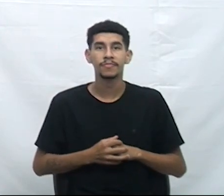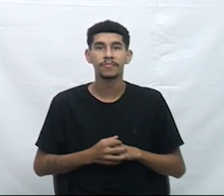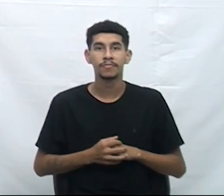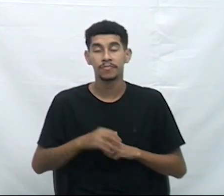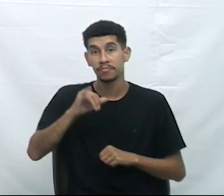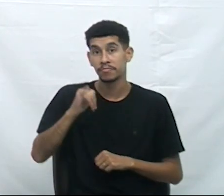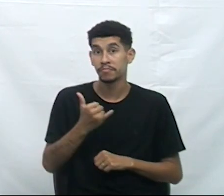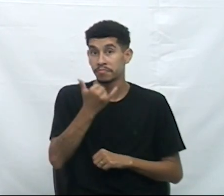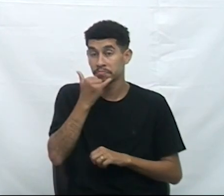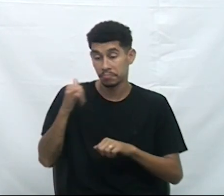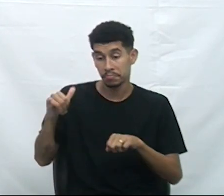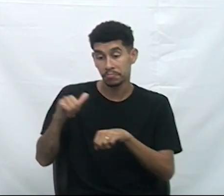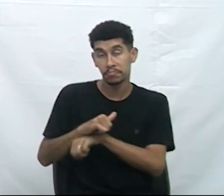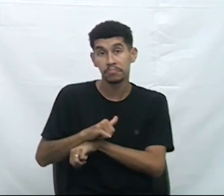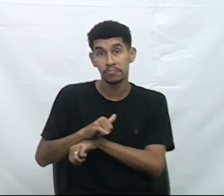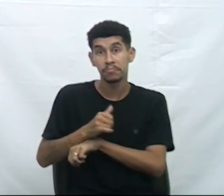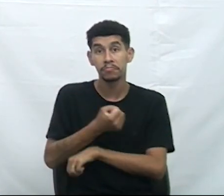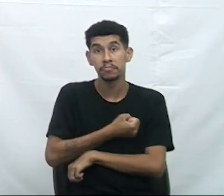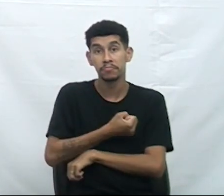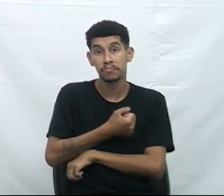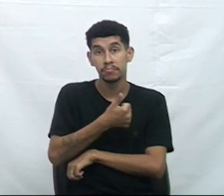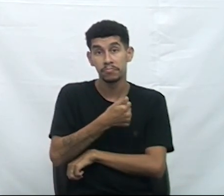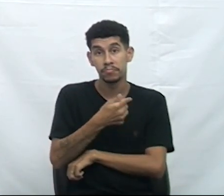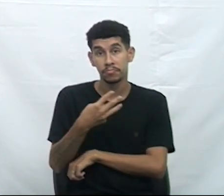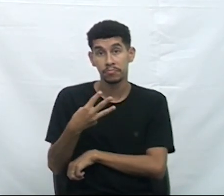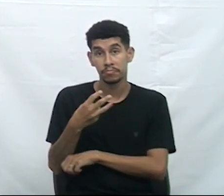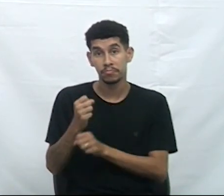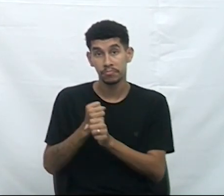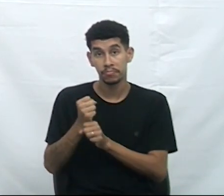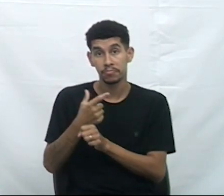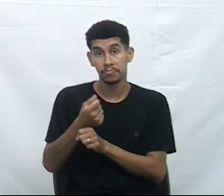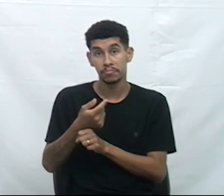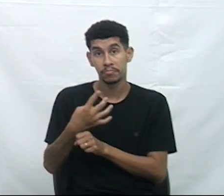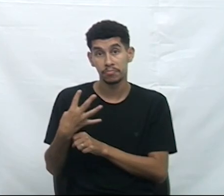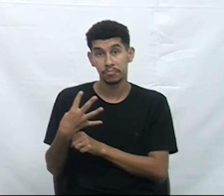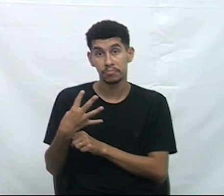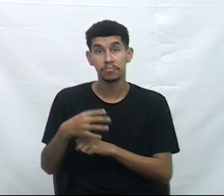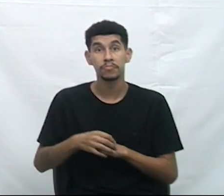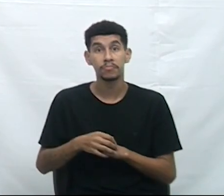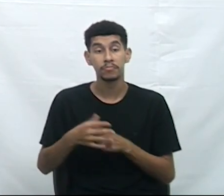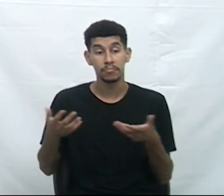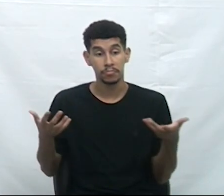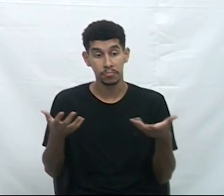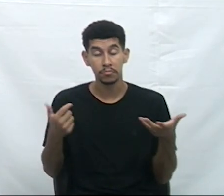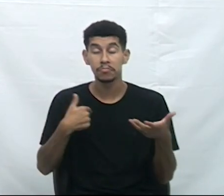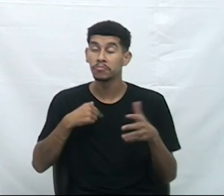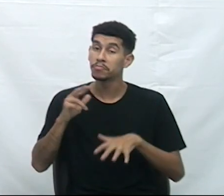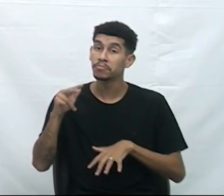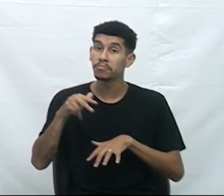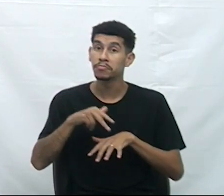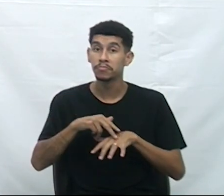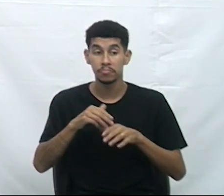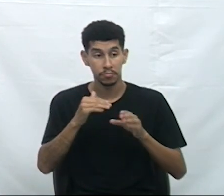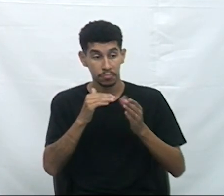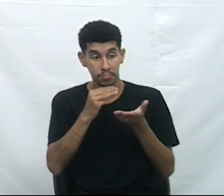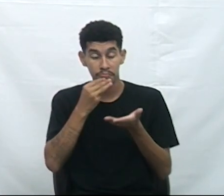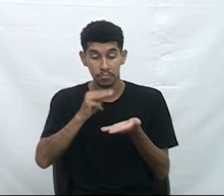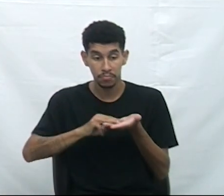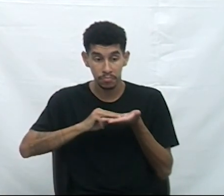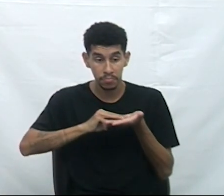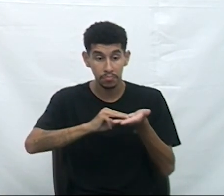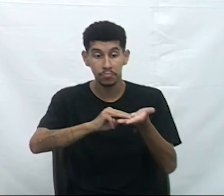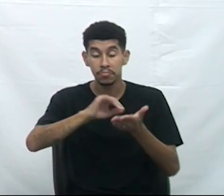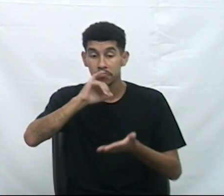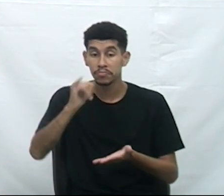Justificativa de ausência, número 73 de 2024. Venho por meio deste encaminhar justificativa de